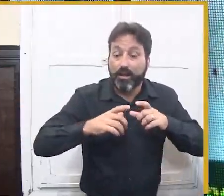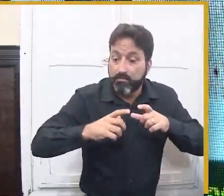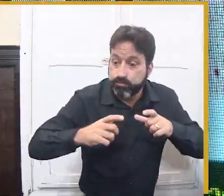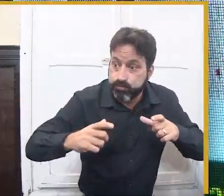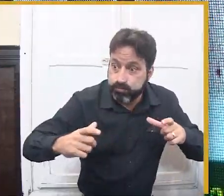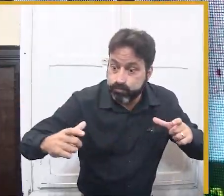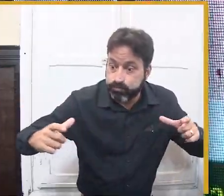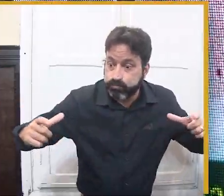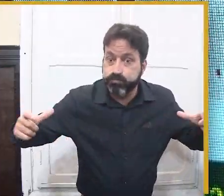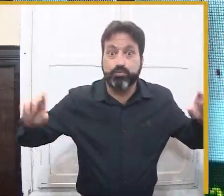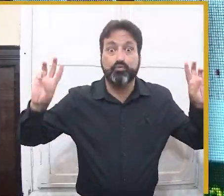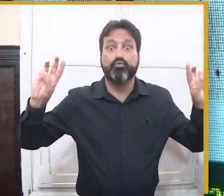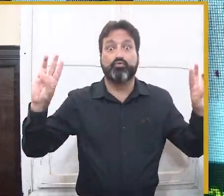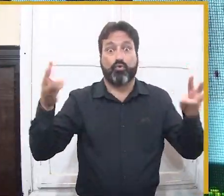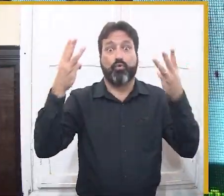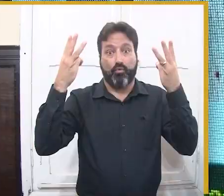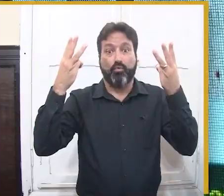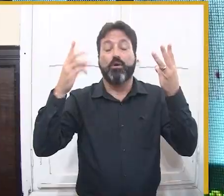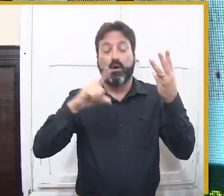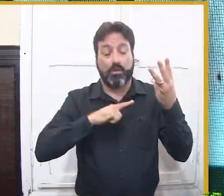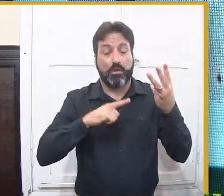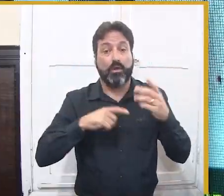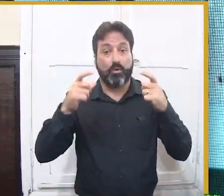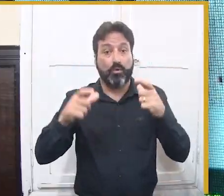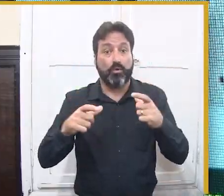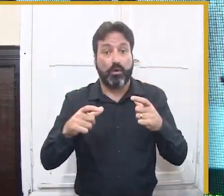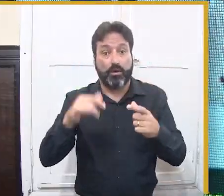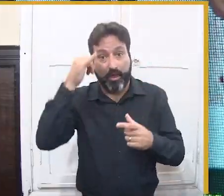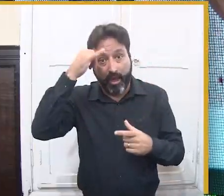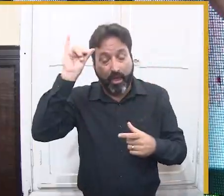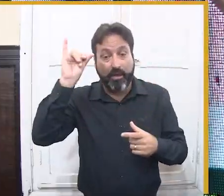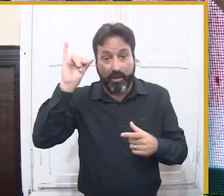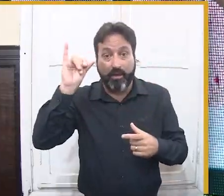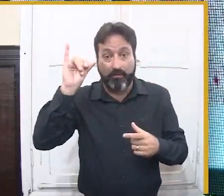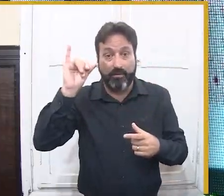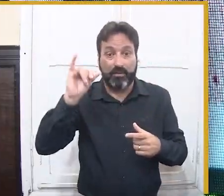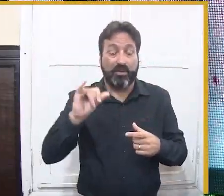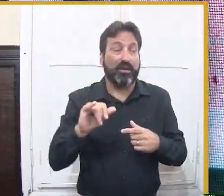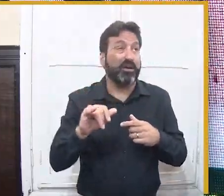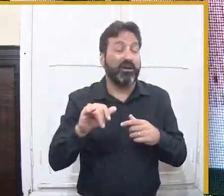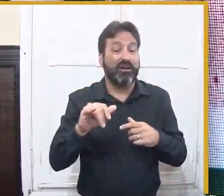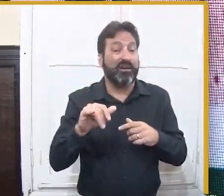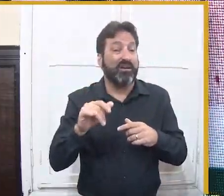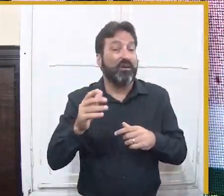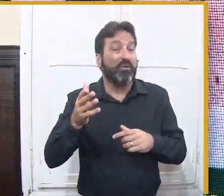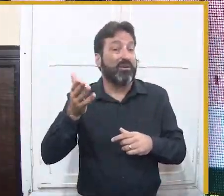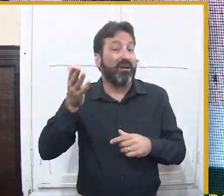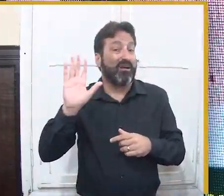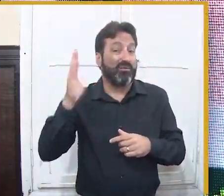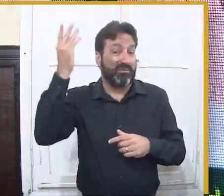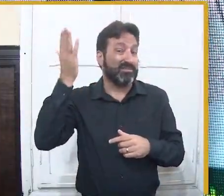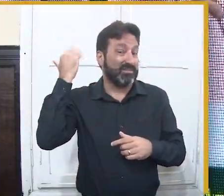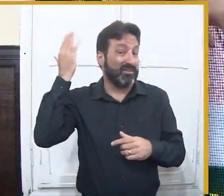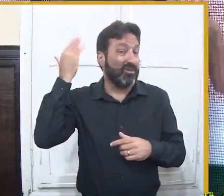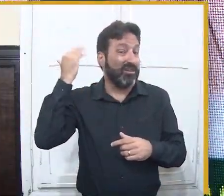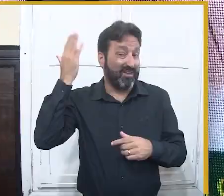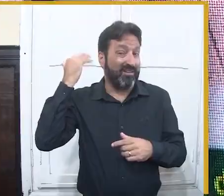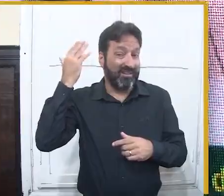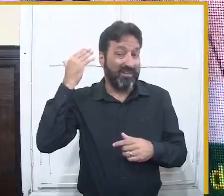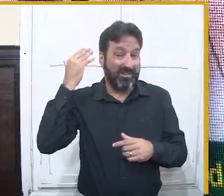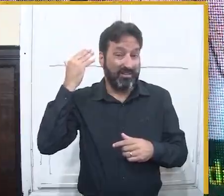camarotes que funcionavam entre a Sebastião Donato e o Parto do Povo foram retirados, então, como vocês podem ver, a área